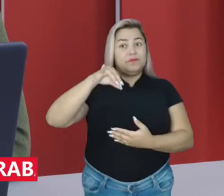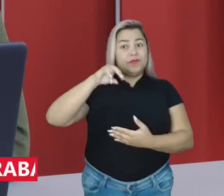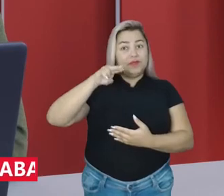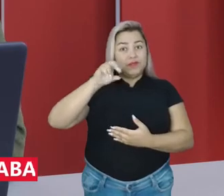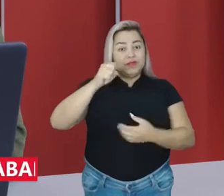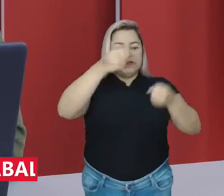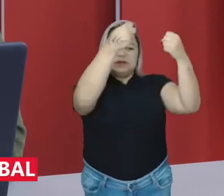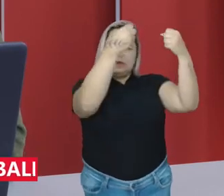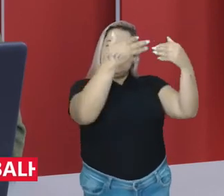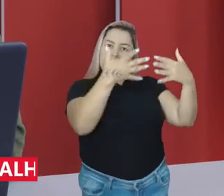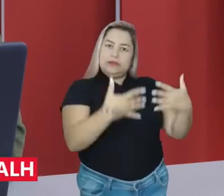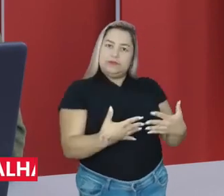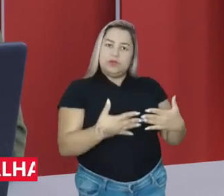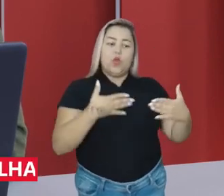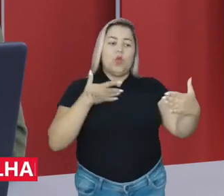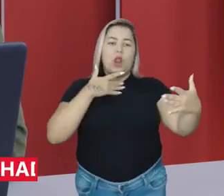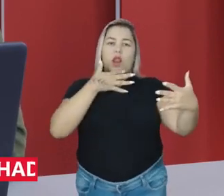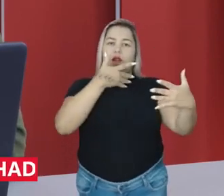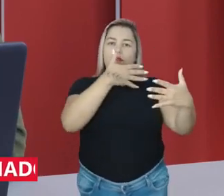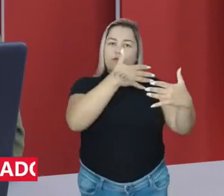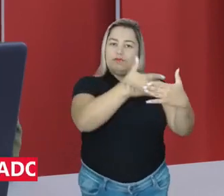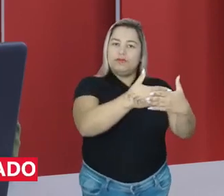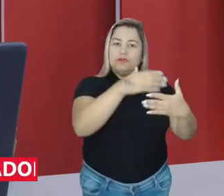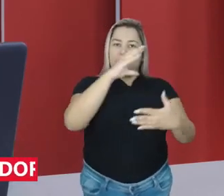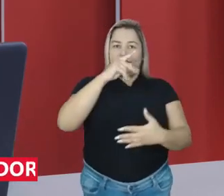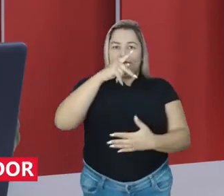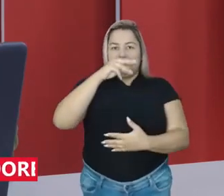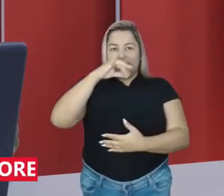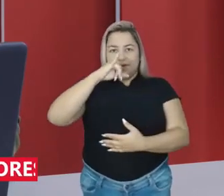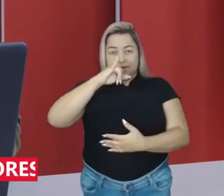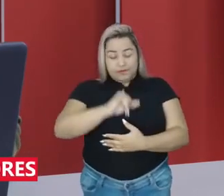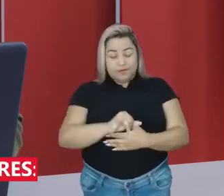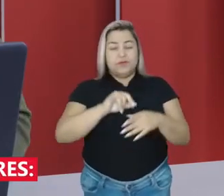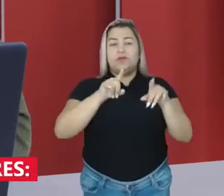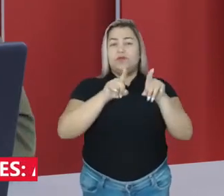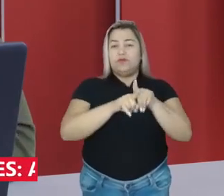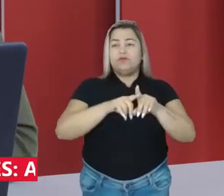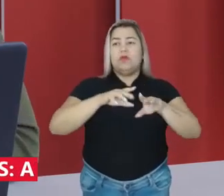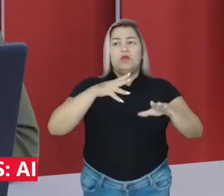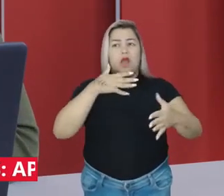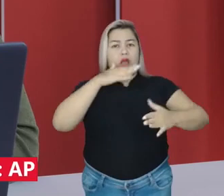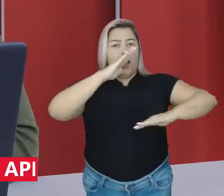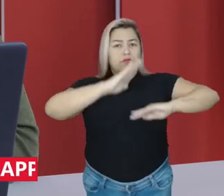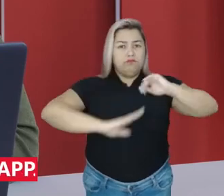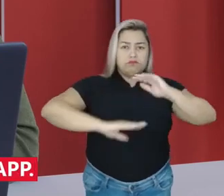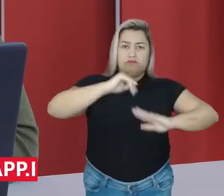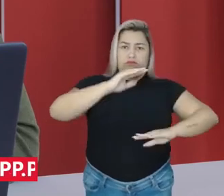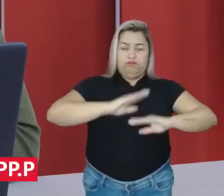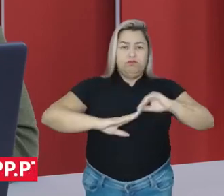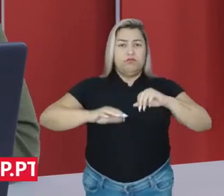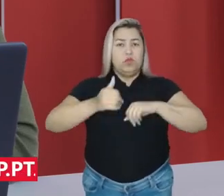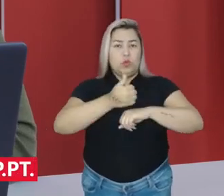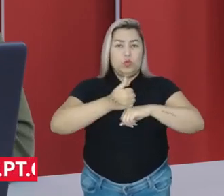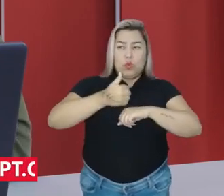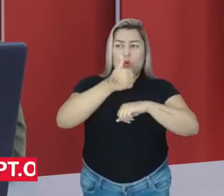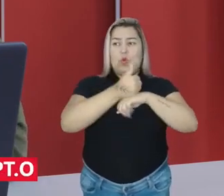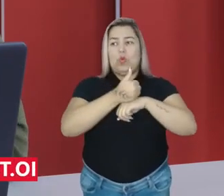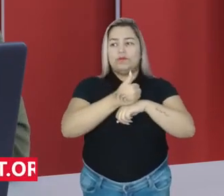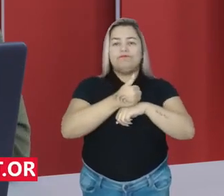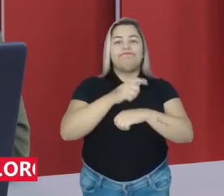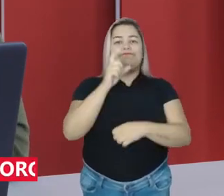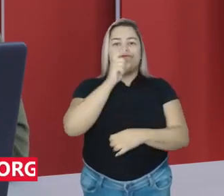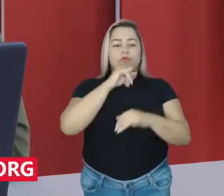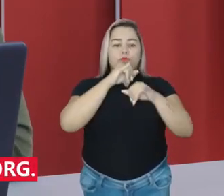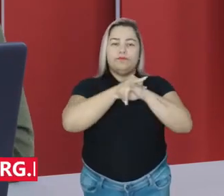explica os próximos passos da CPMI, dos atos golpistas. Ele comenta também o projeto de lei das fake